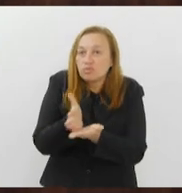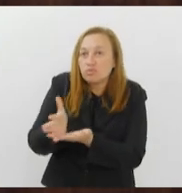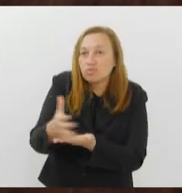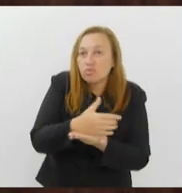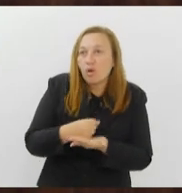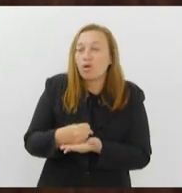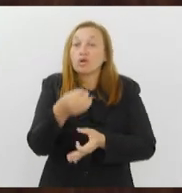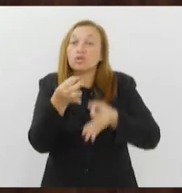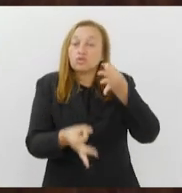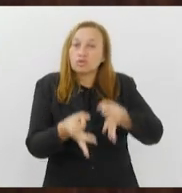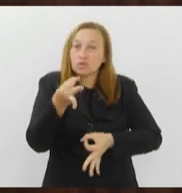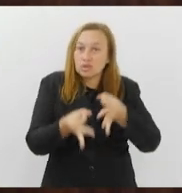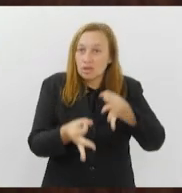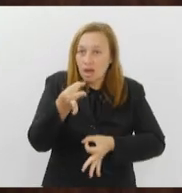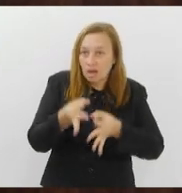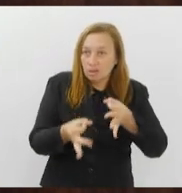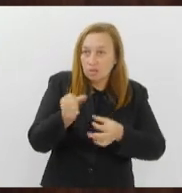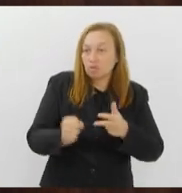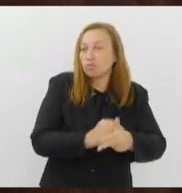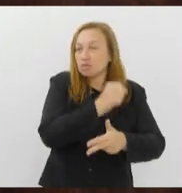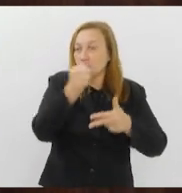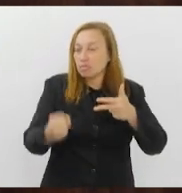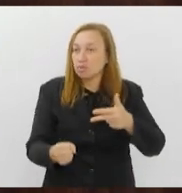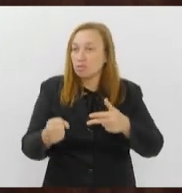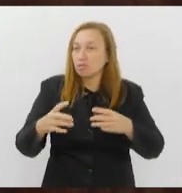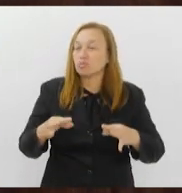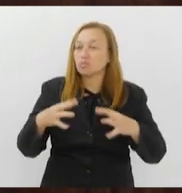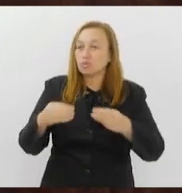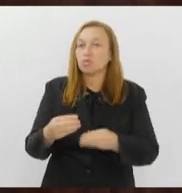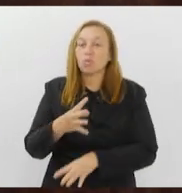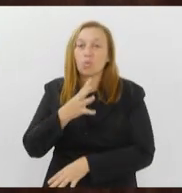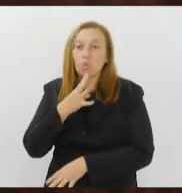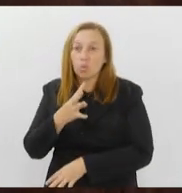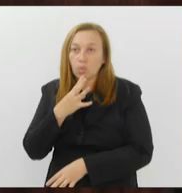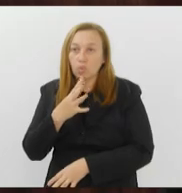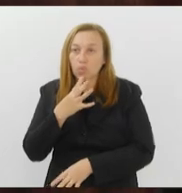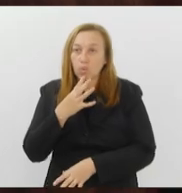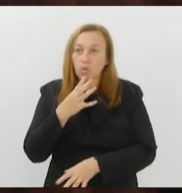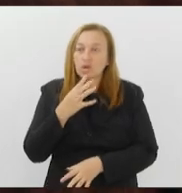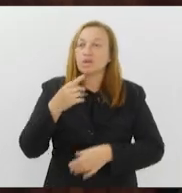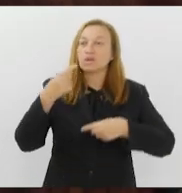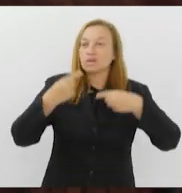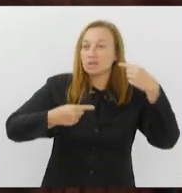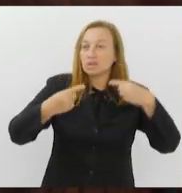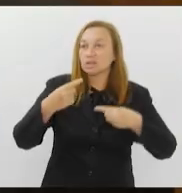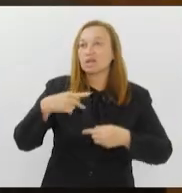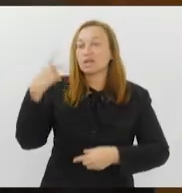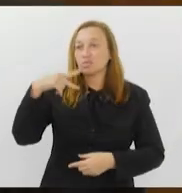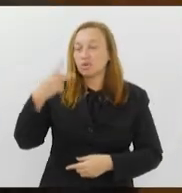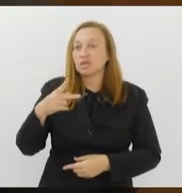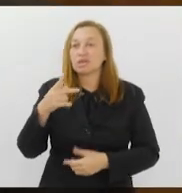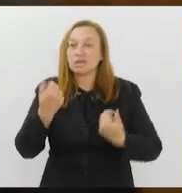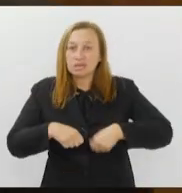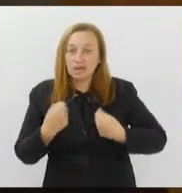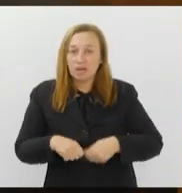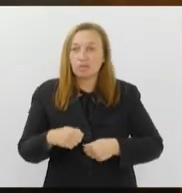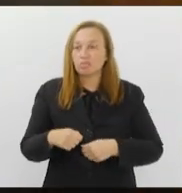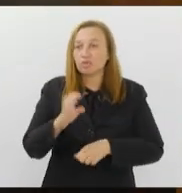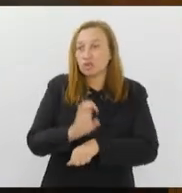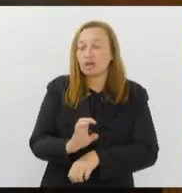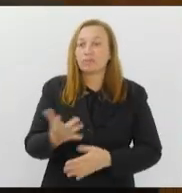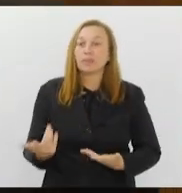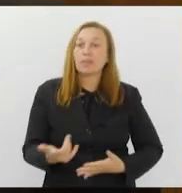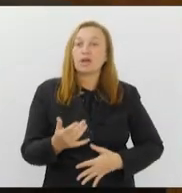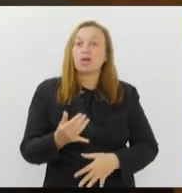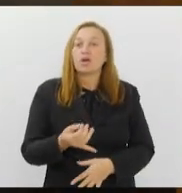judiciário e poder público como um todo terão real conhecimento das políticas necessárias para o Estado. A sugestão foi justamente trazer